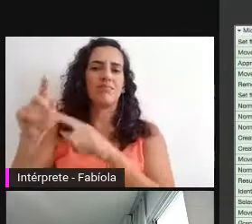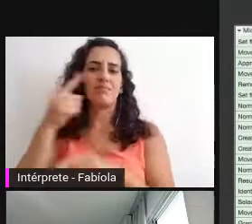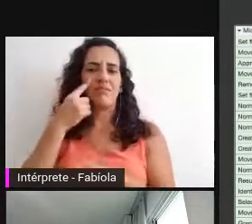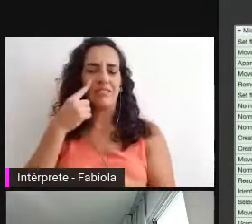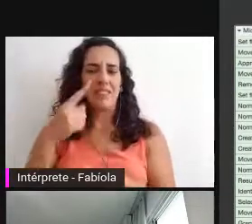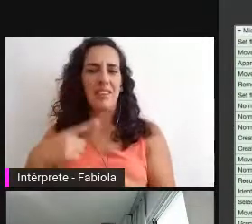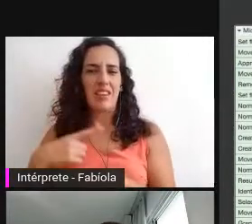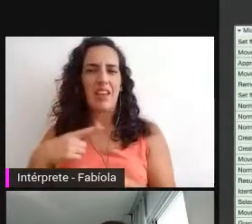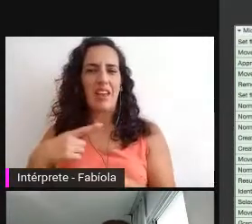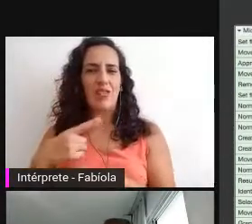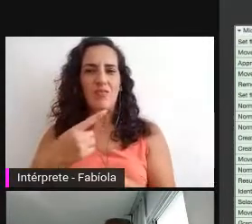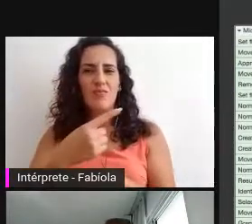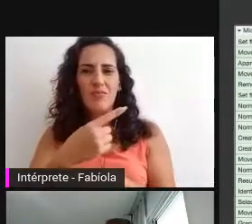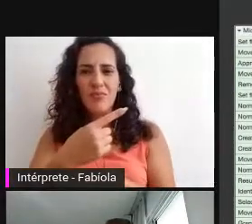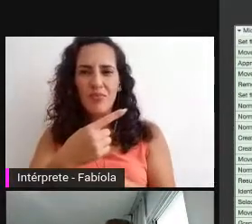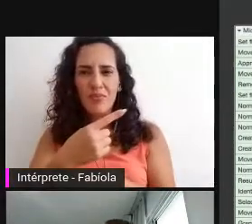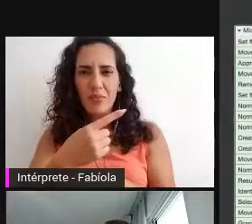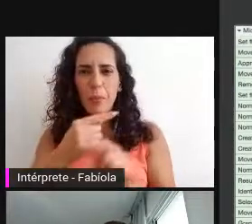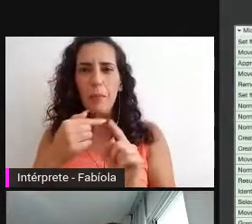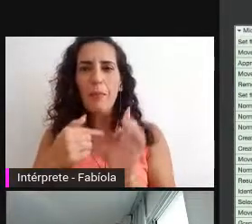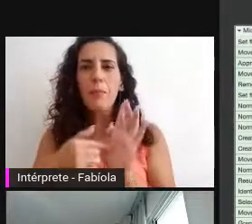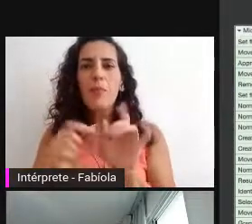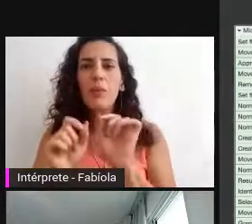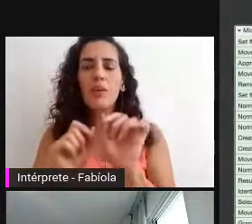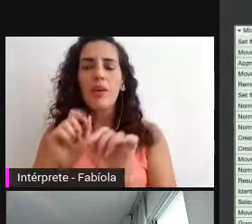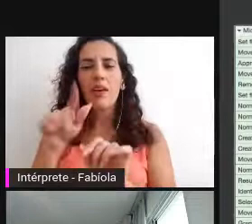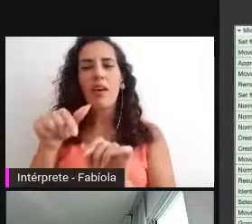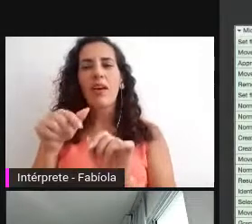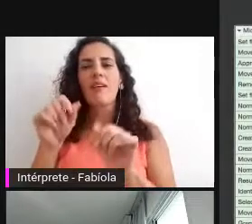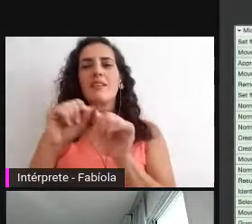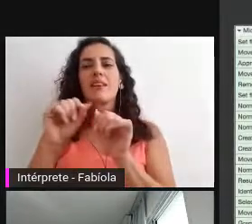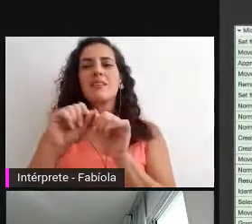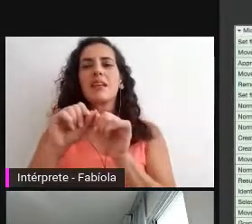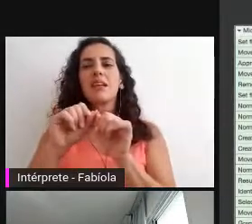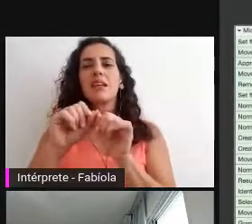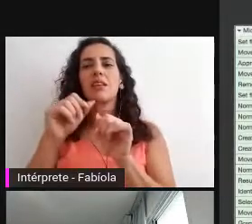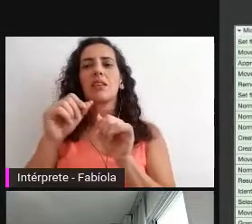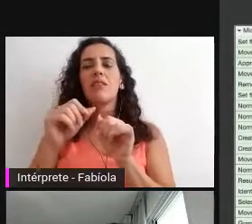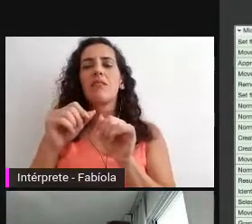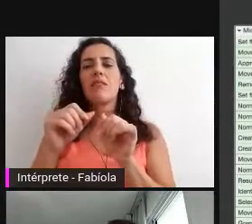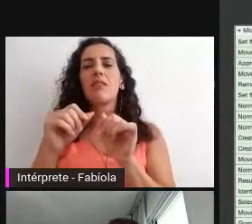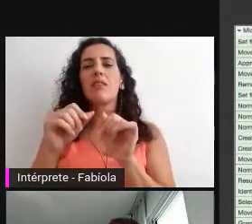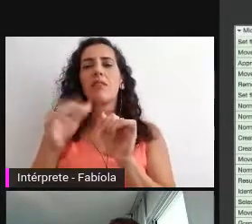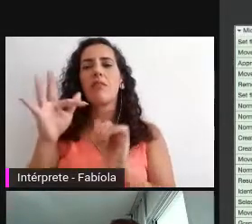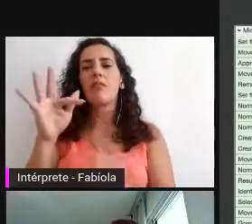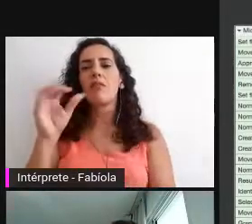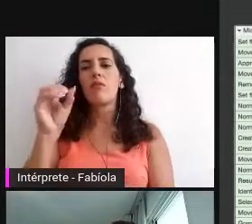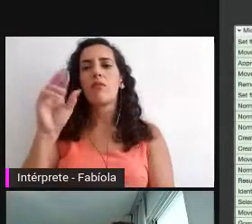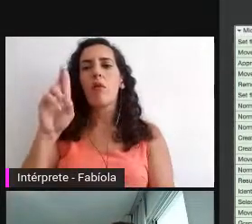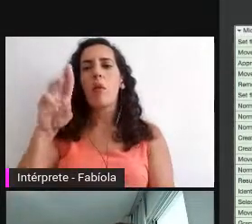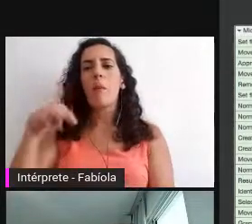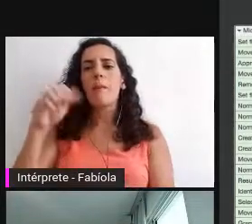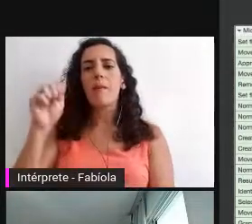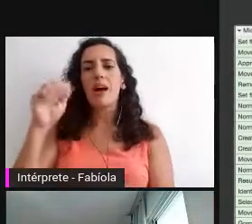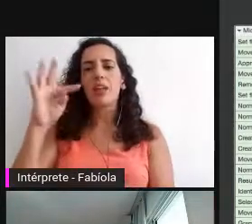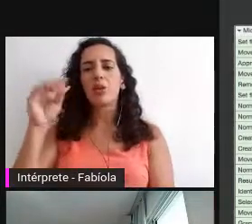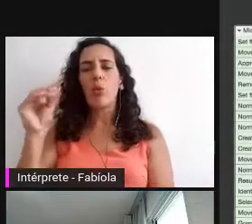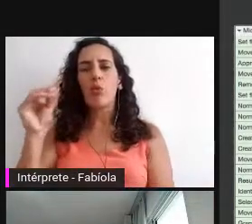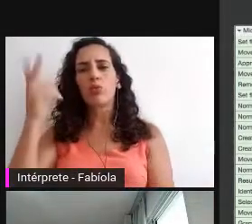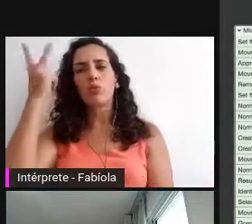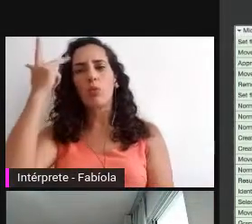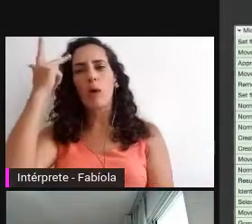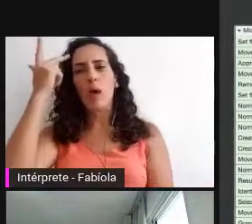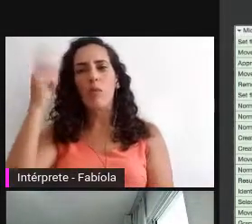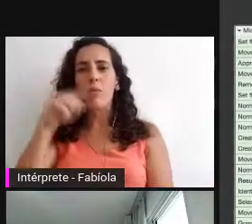que ele faz a normalização de formatos. Então, ele vai lá e ele converte esse pendrive,